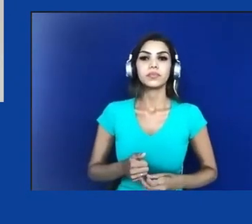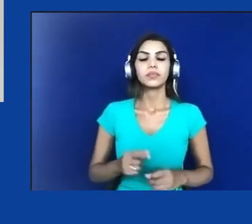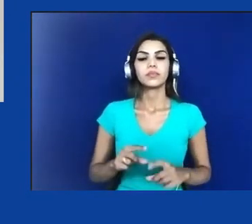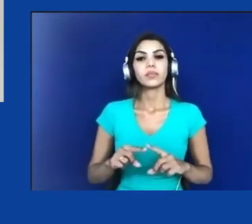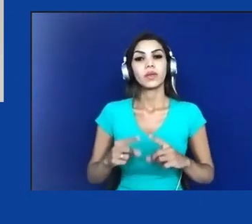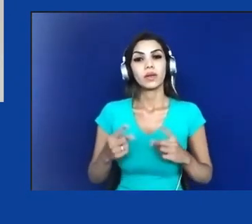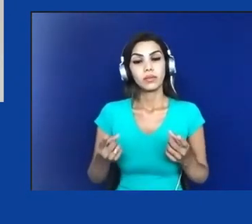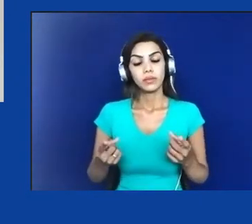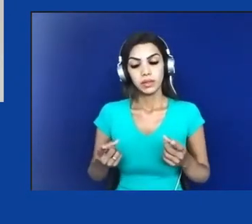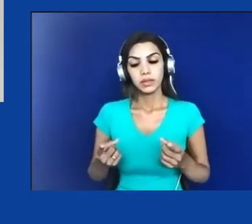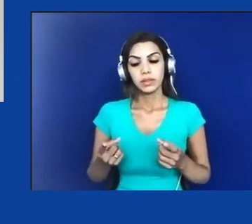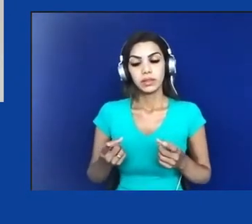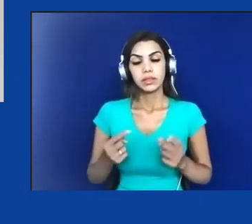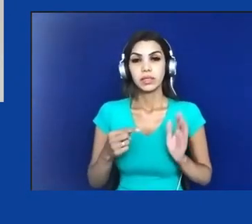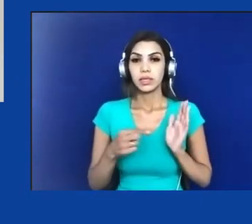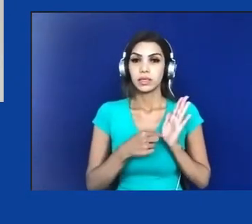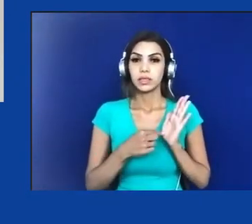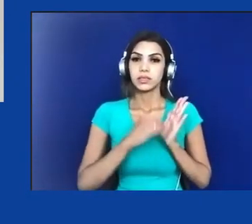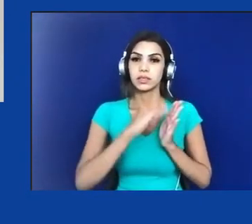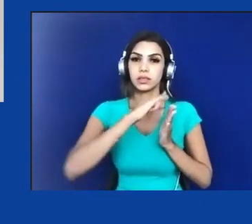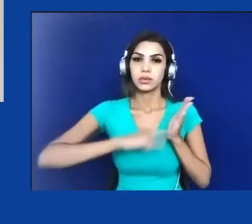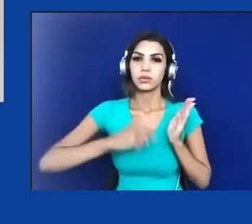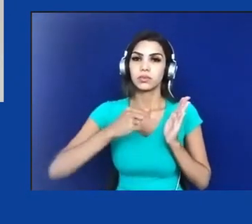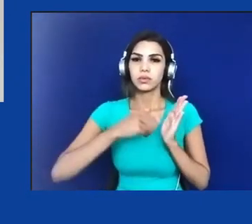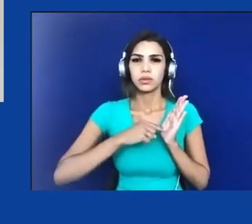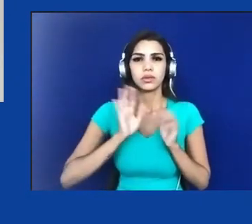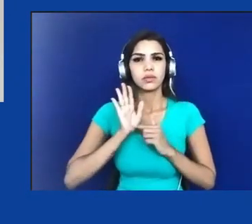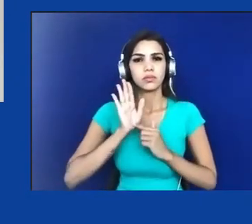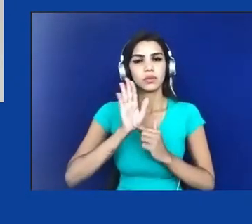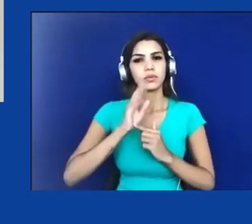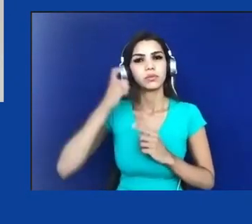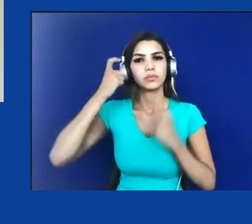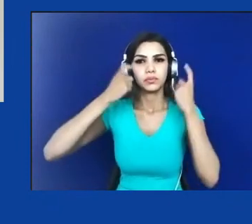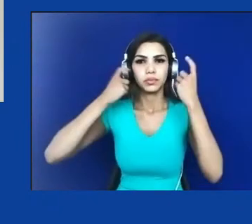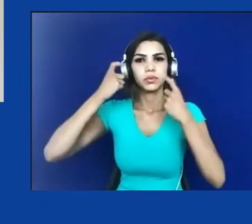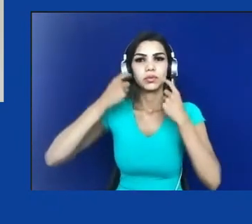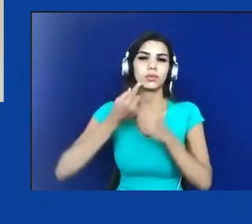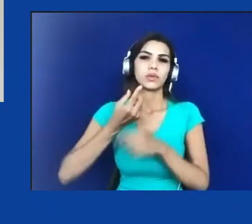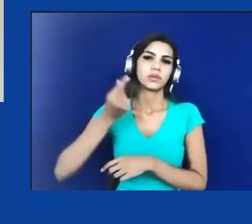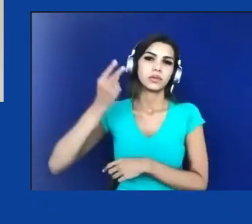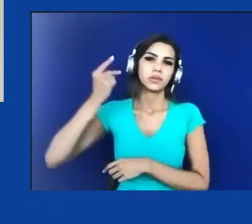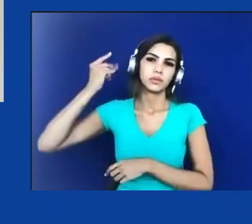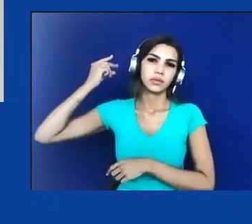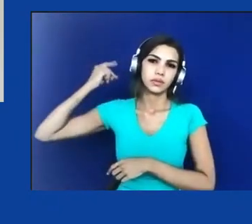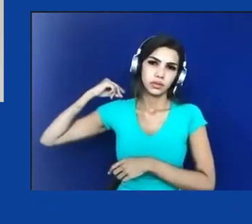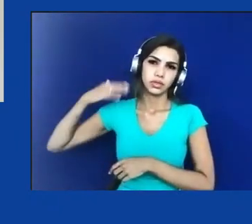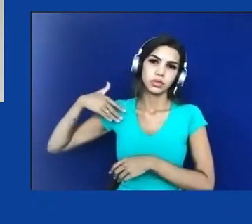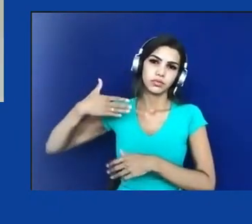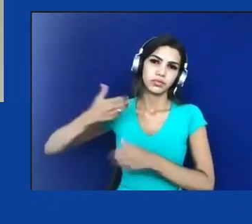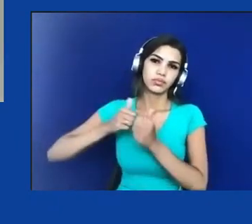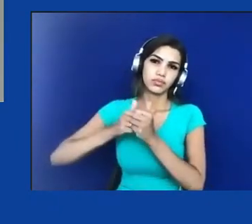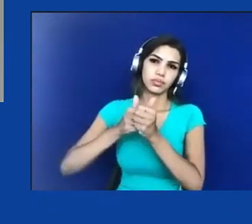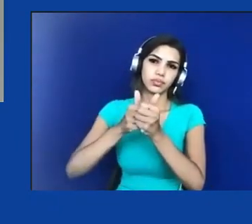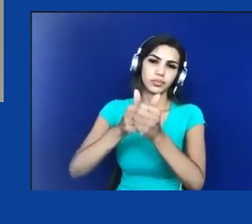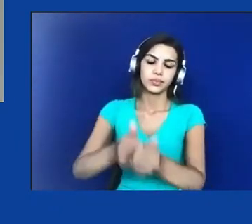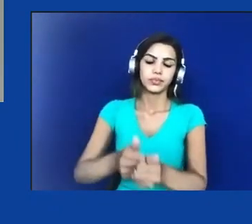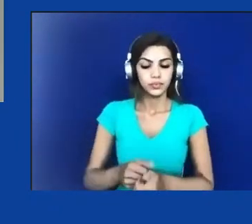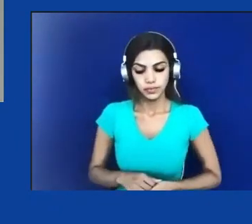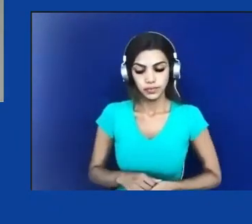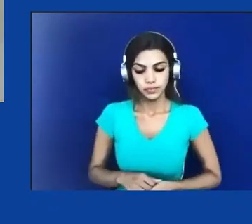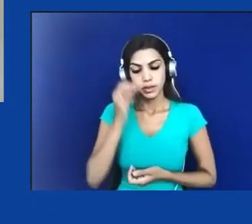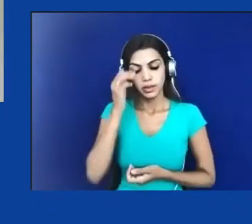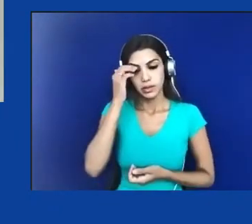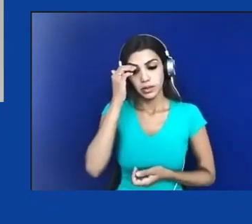reflete, expressa preocupações e visões que são muito antigas e que caminham conosco. E esse movimento